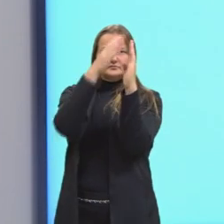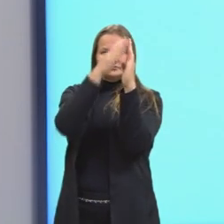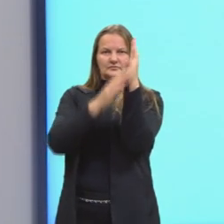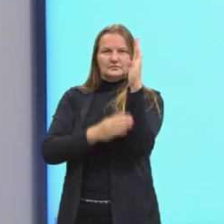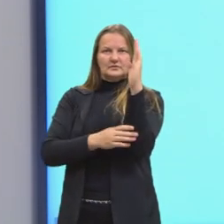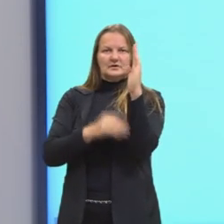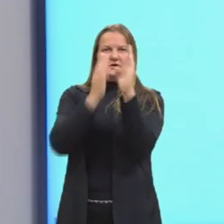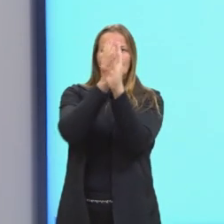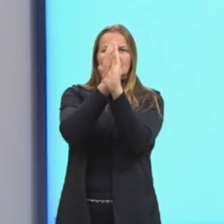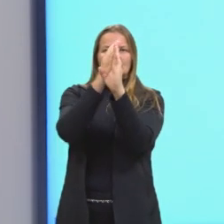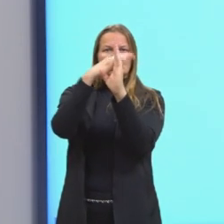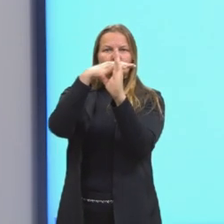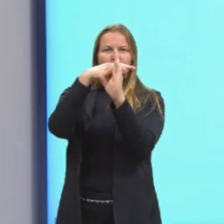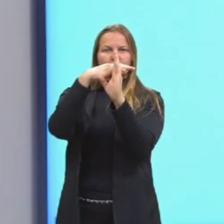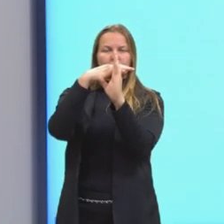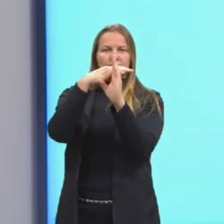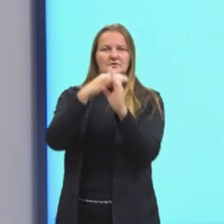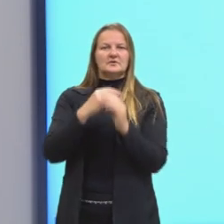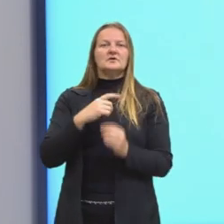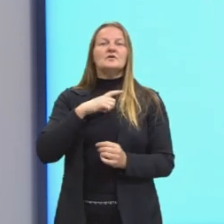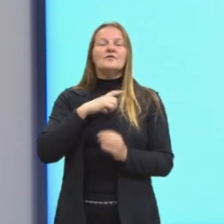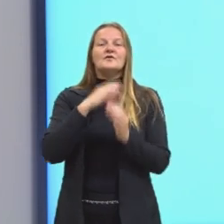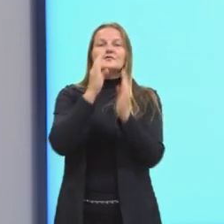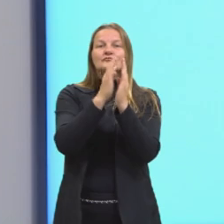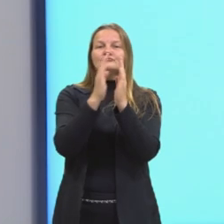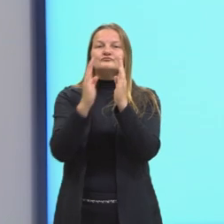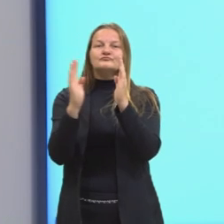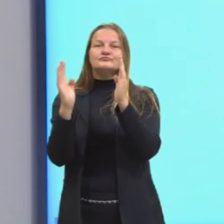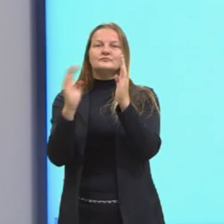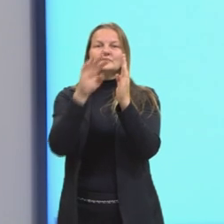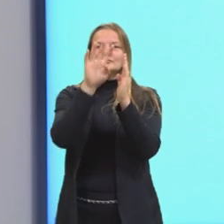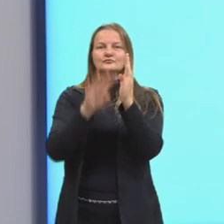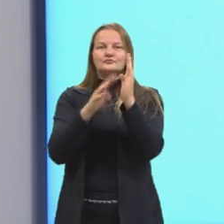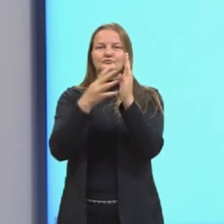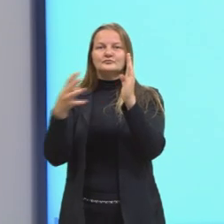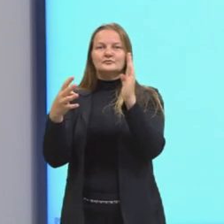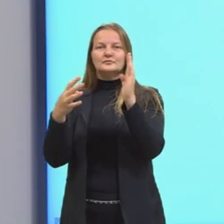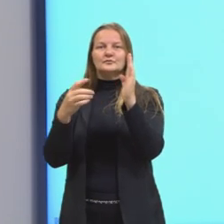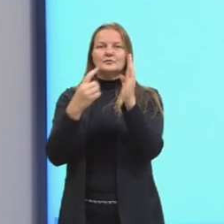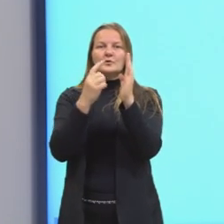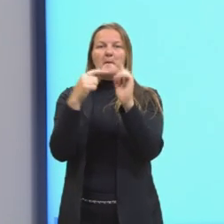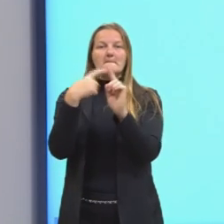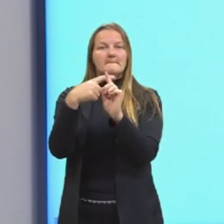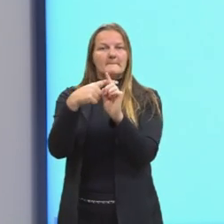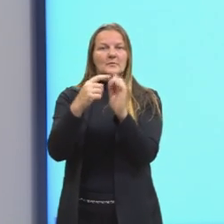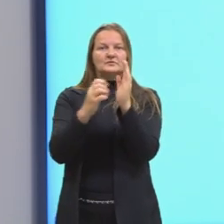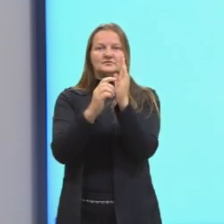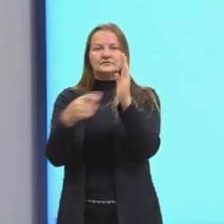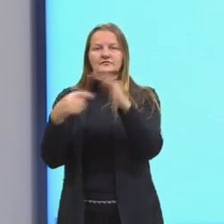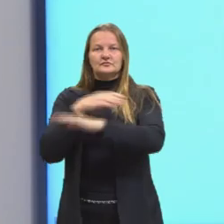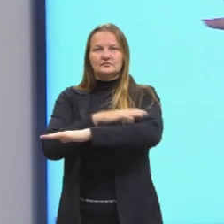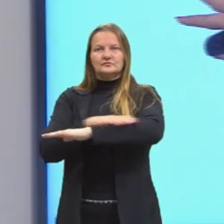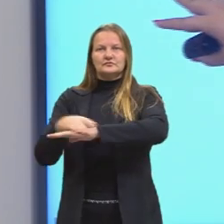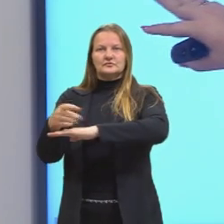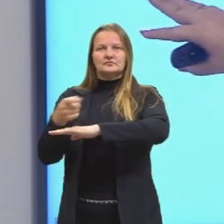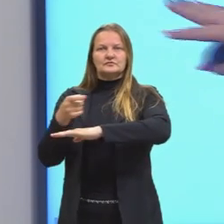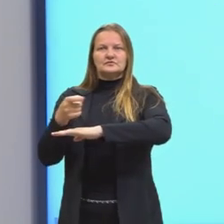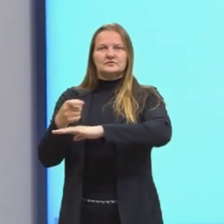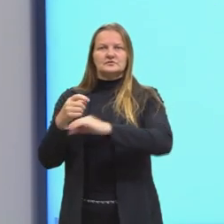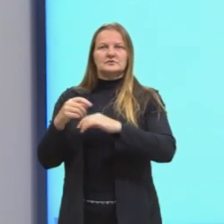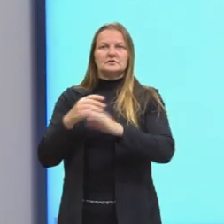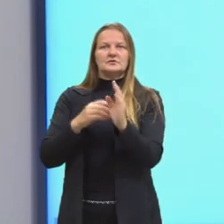dividido então no intervalo dos números inteiros. Aqui nós temos os números positivos para o x, os números